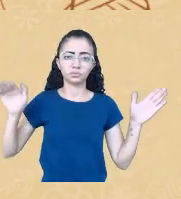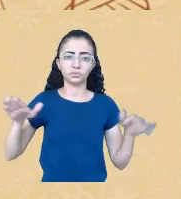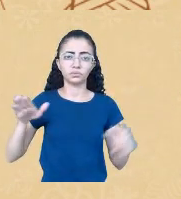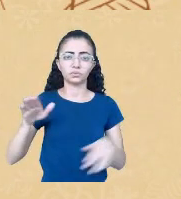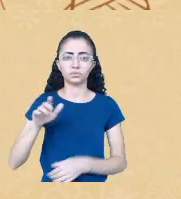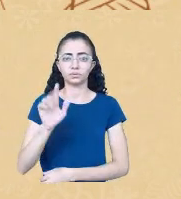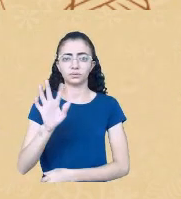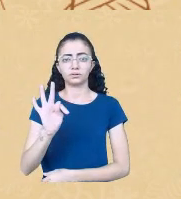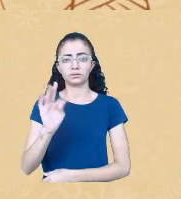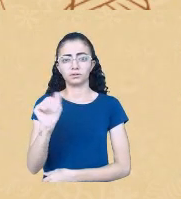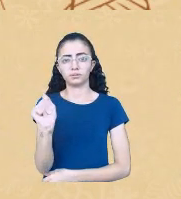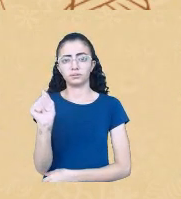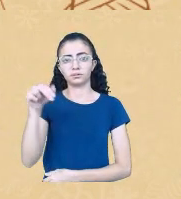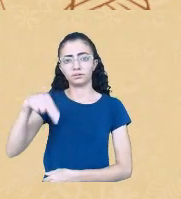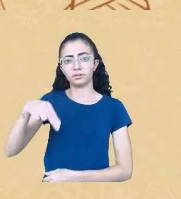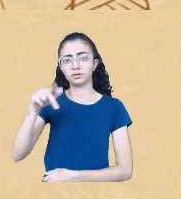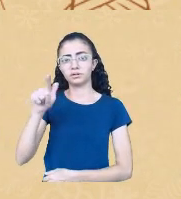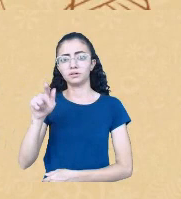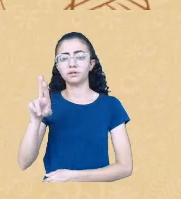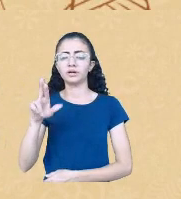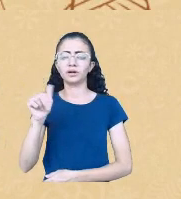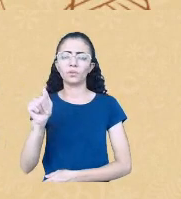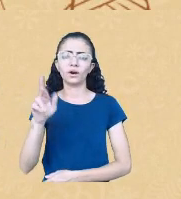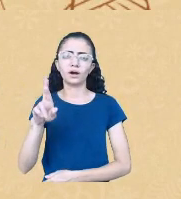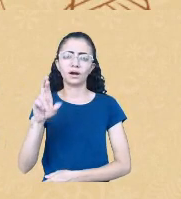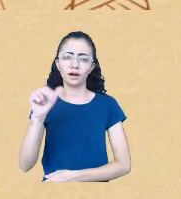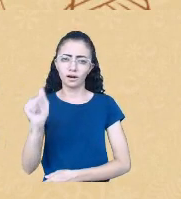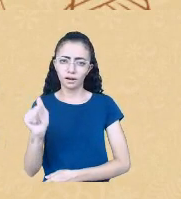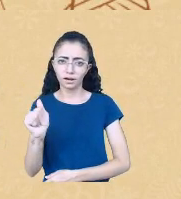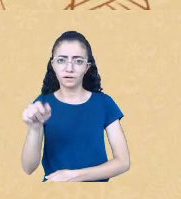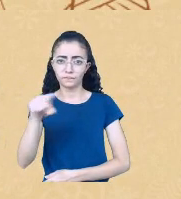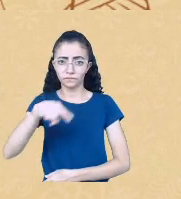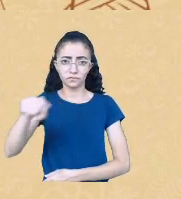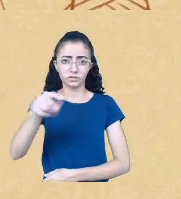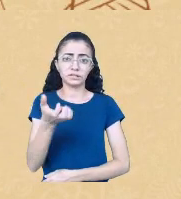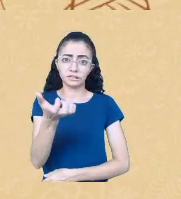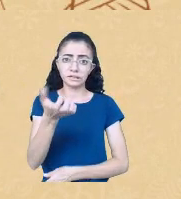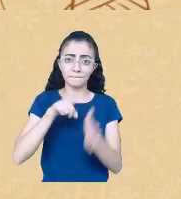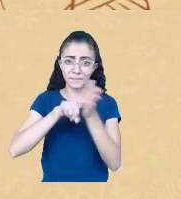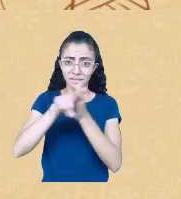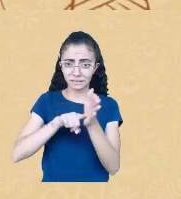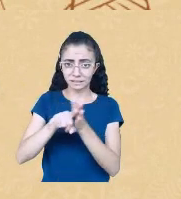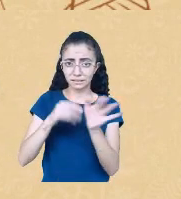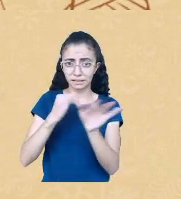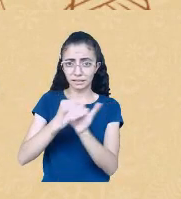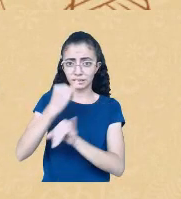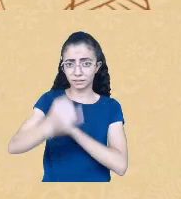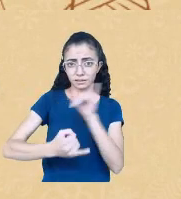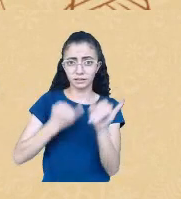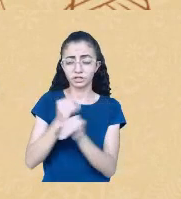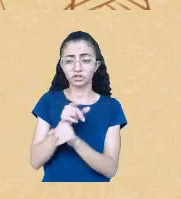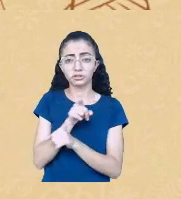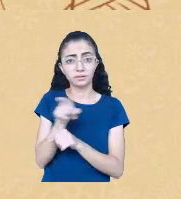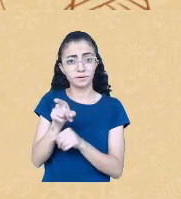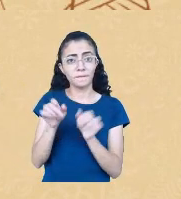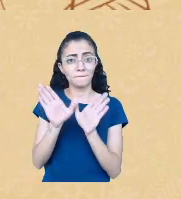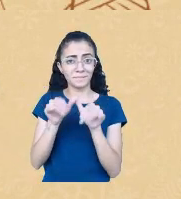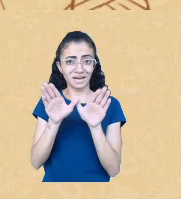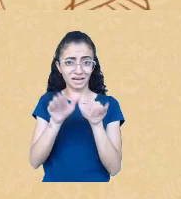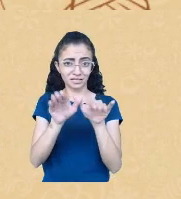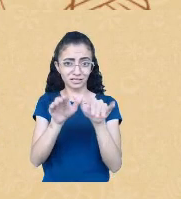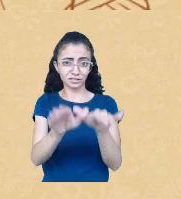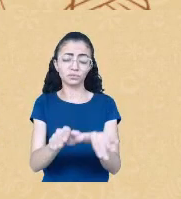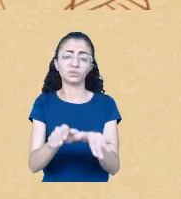quiser pesquisar na internet, o pássaro tangará é um pássaro dançarino, né, então,